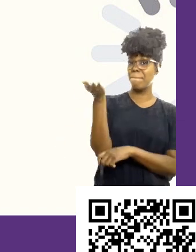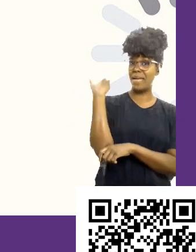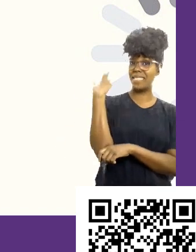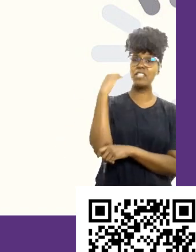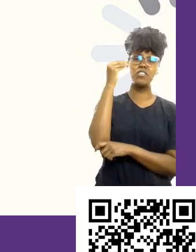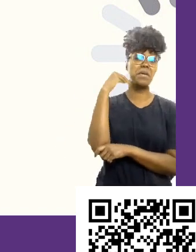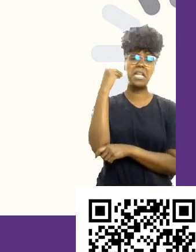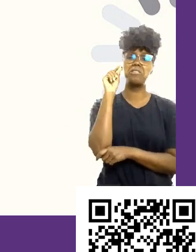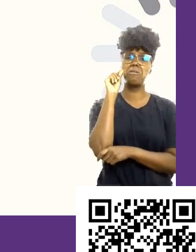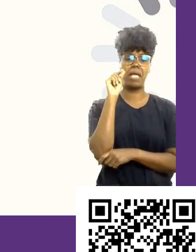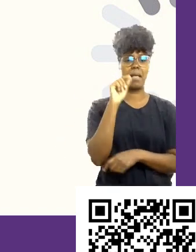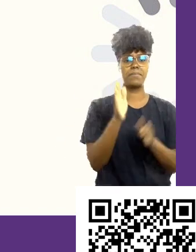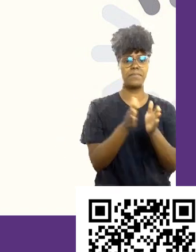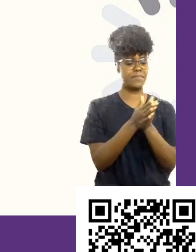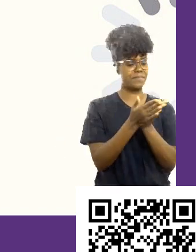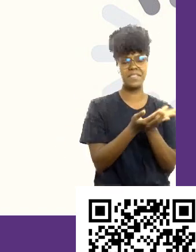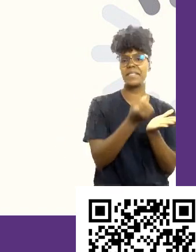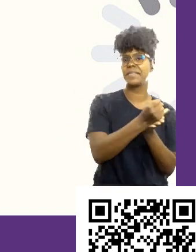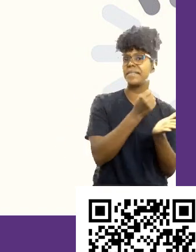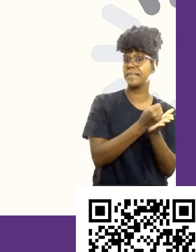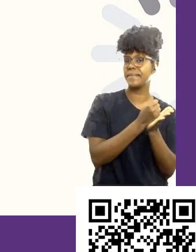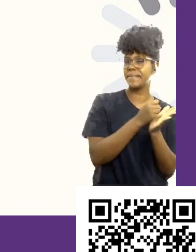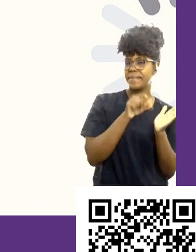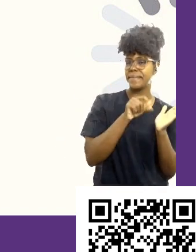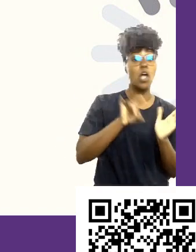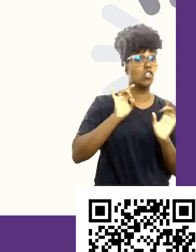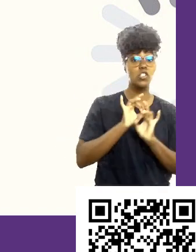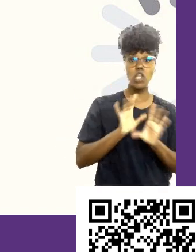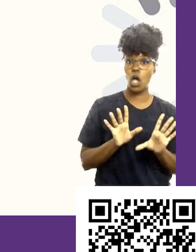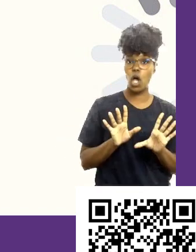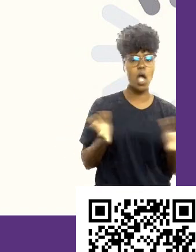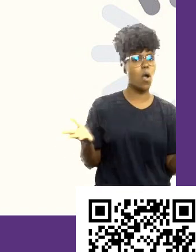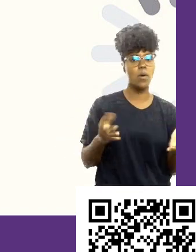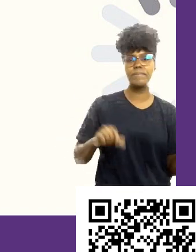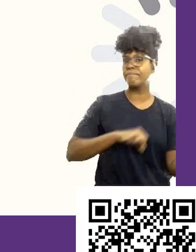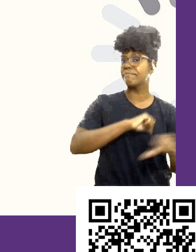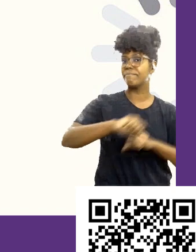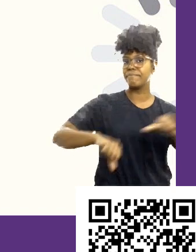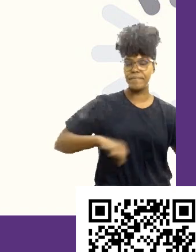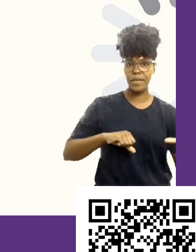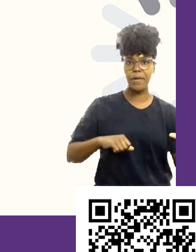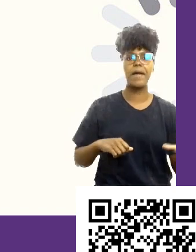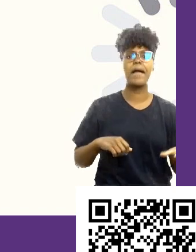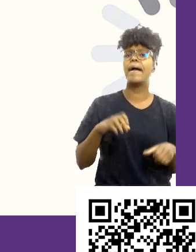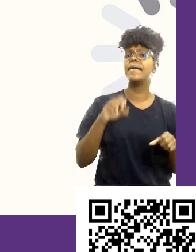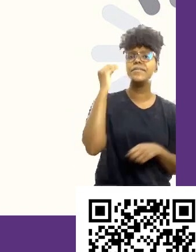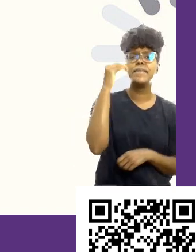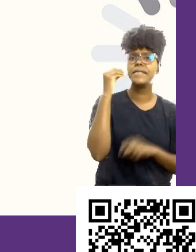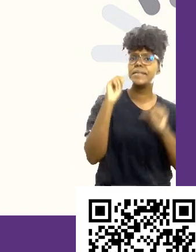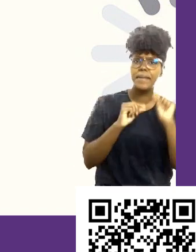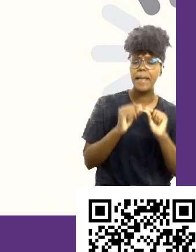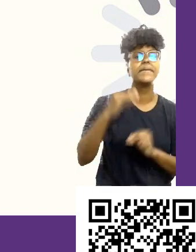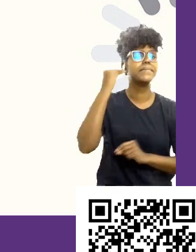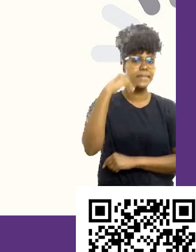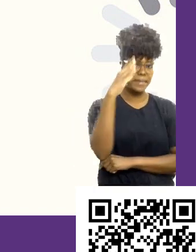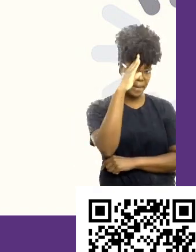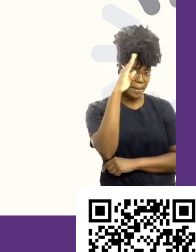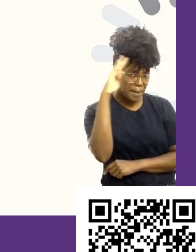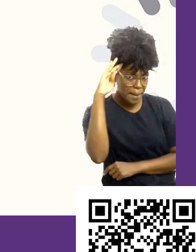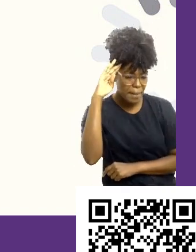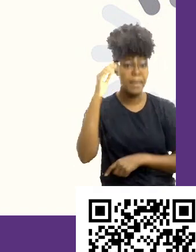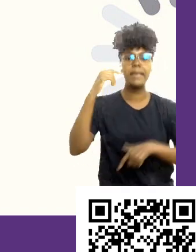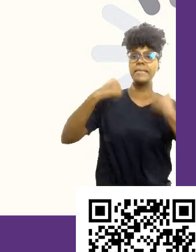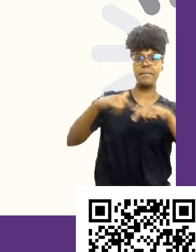trabalho e hoje o mercado mudou. É considerado experiência, experiência acadêmica, experiência de trabalho voluntário,